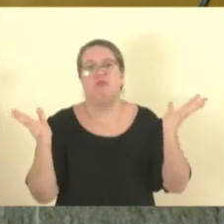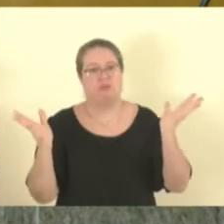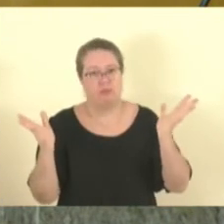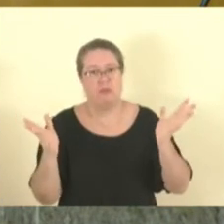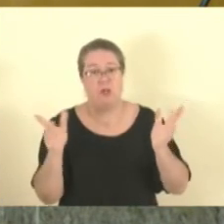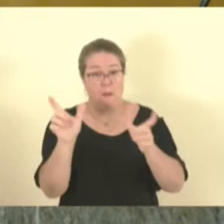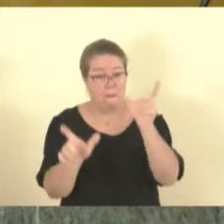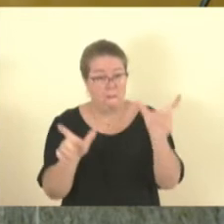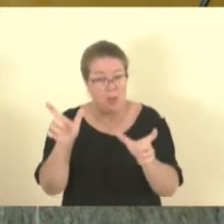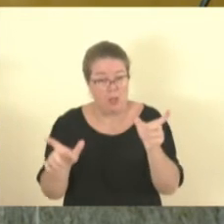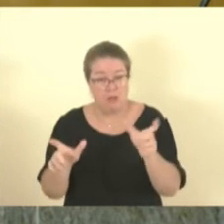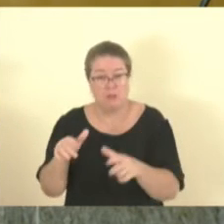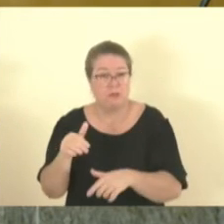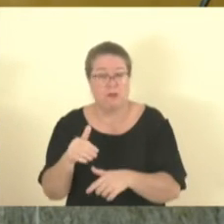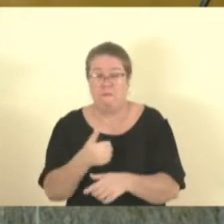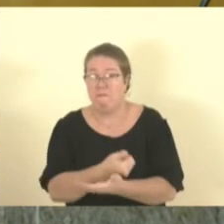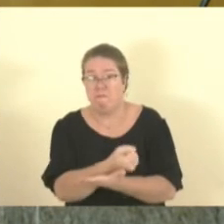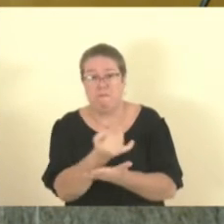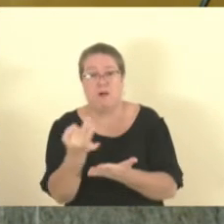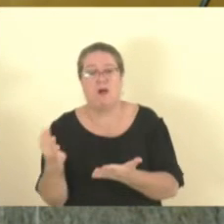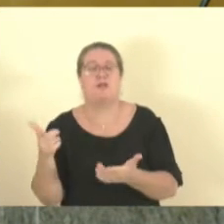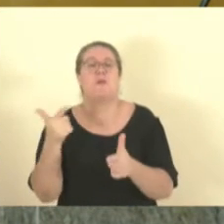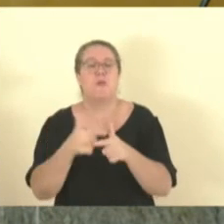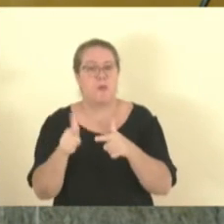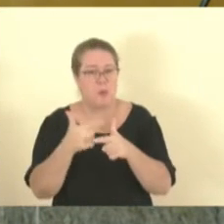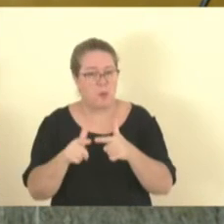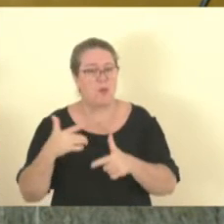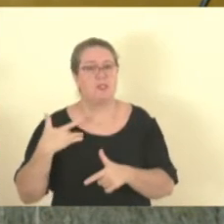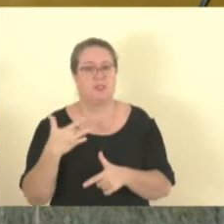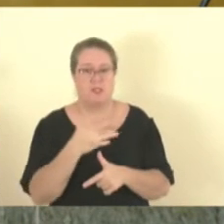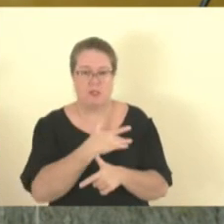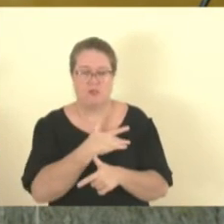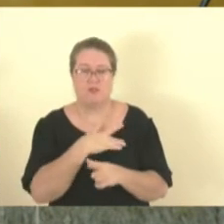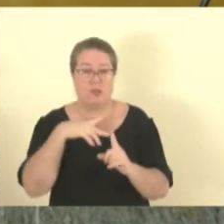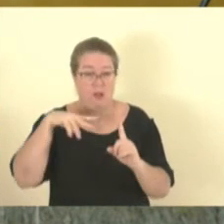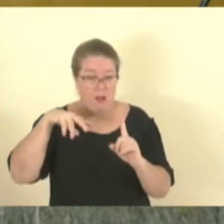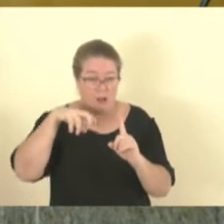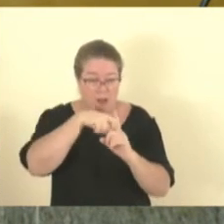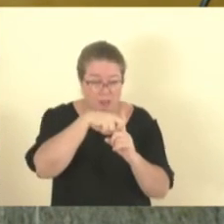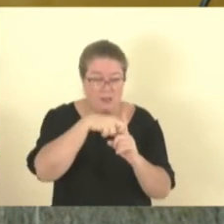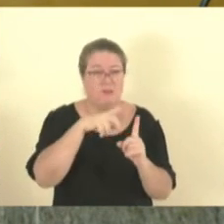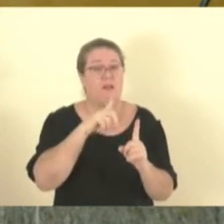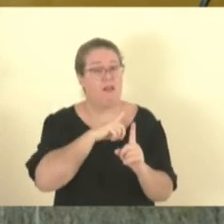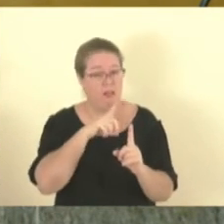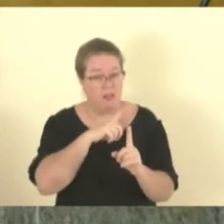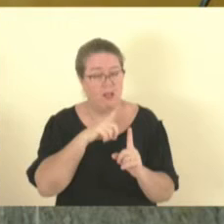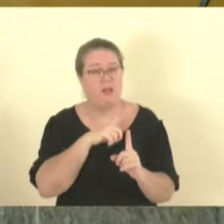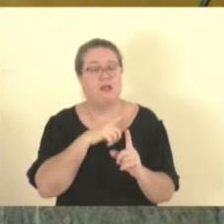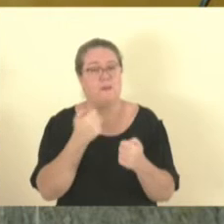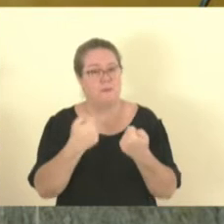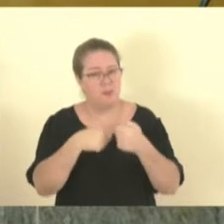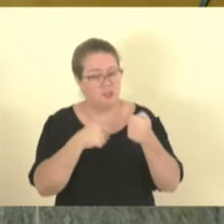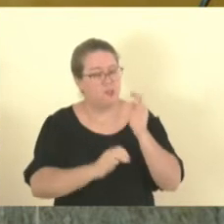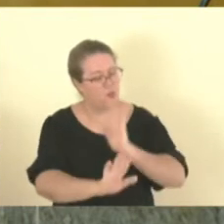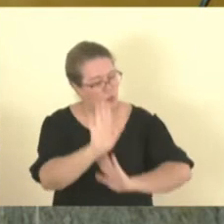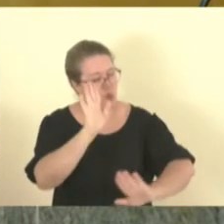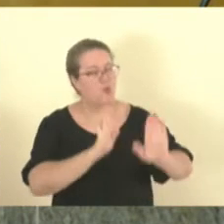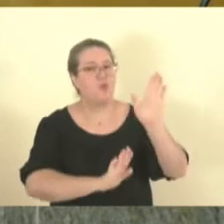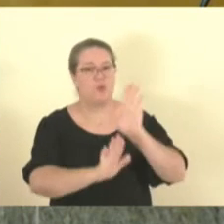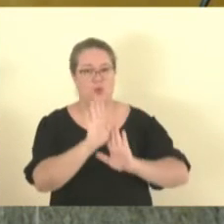jet skis e acidentes ocorrem se as pessoas não tiverem o devido cuidado.